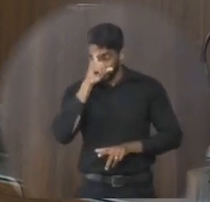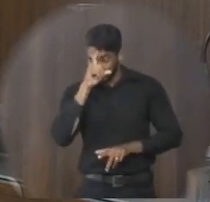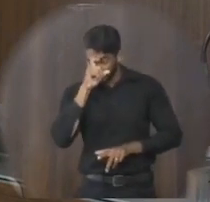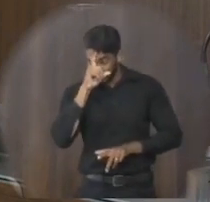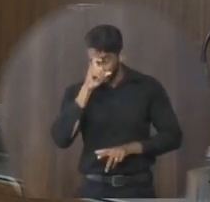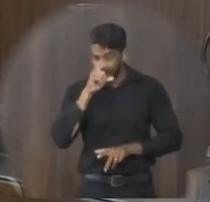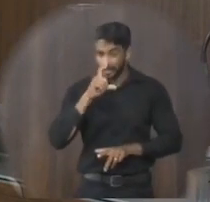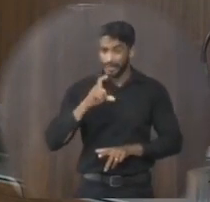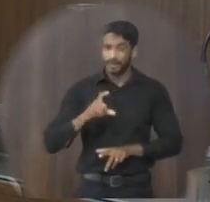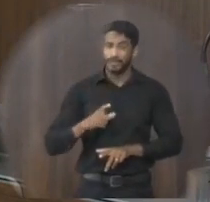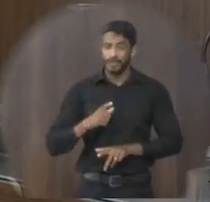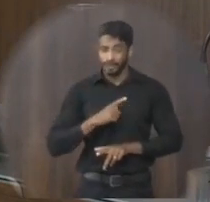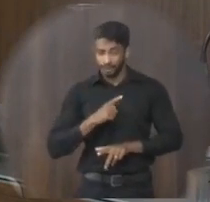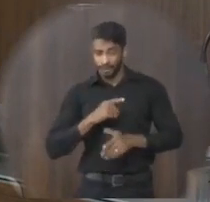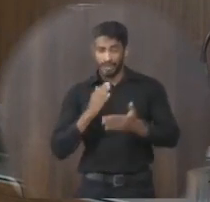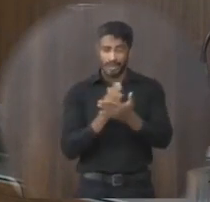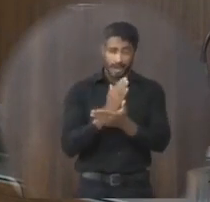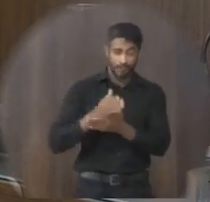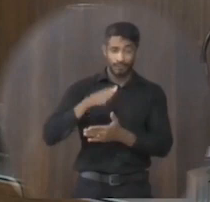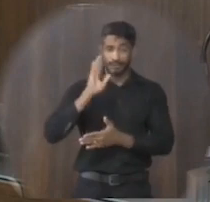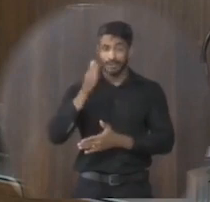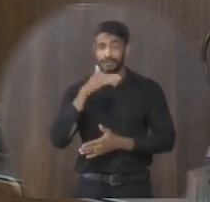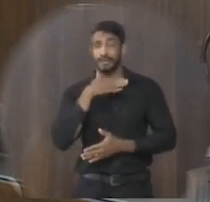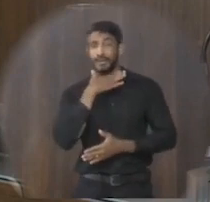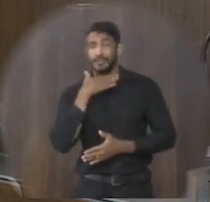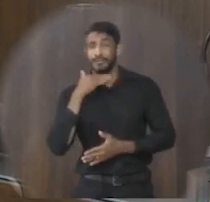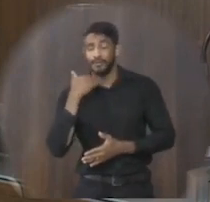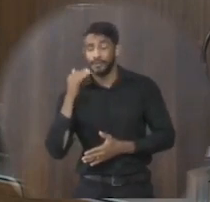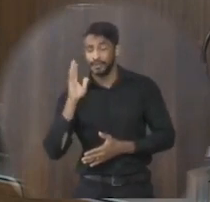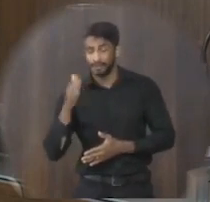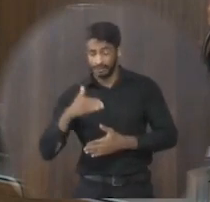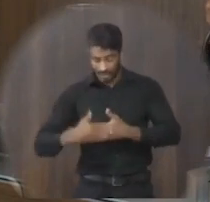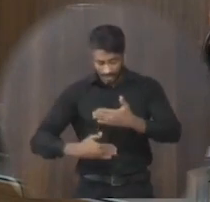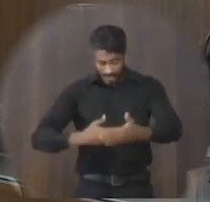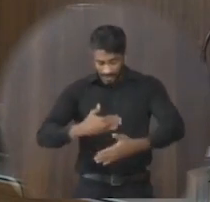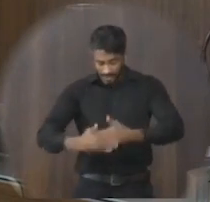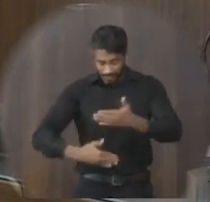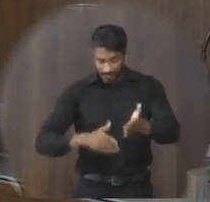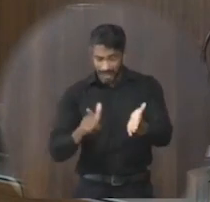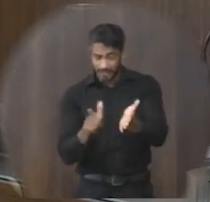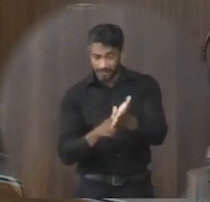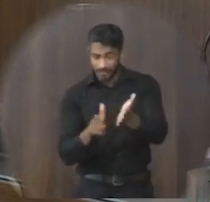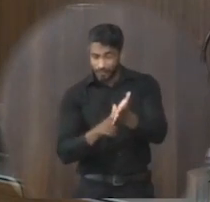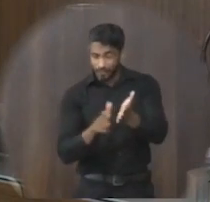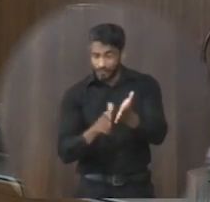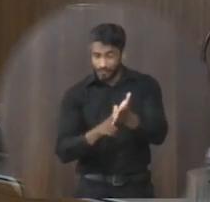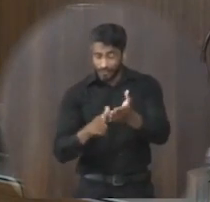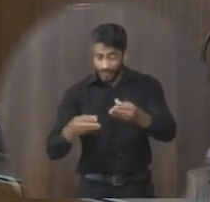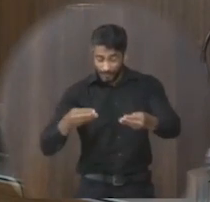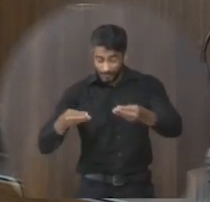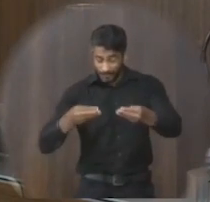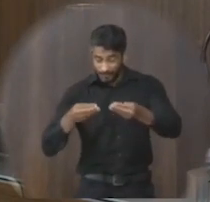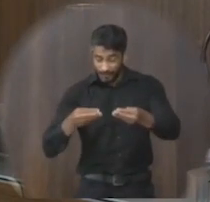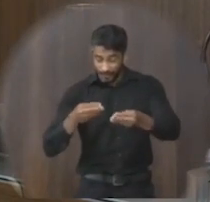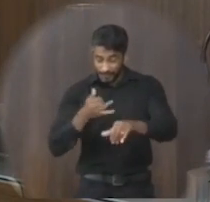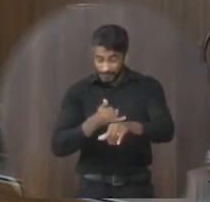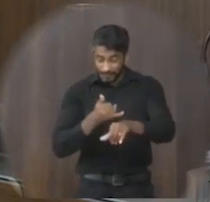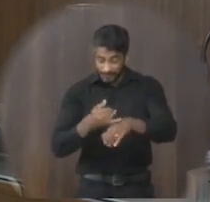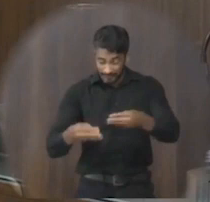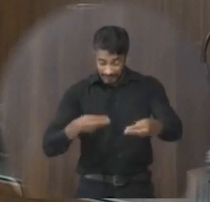até umas já no estado de óbito, de uma certa forma, né? Toda enrolada num papel alumínio, uma tristeza imensa.